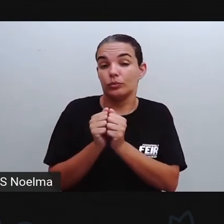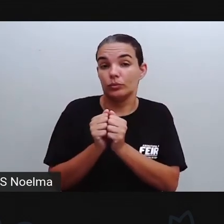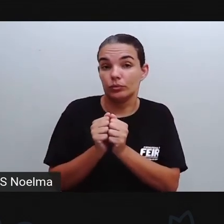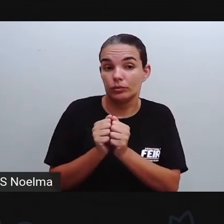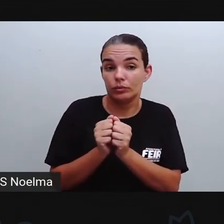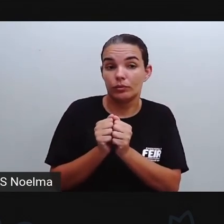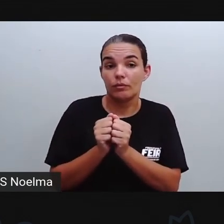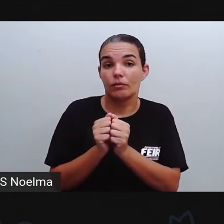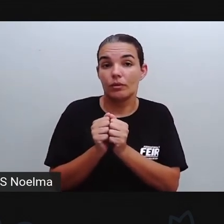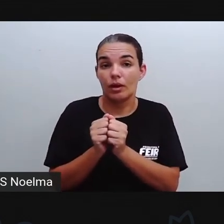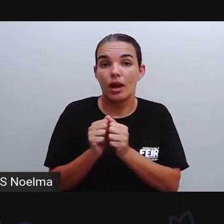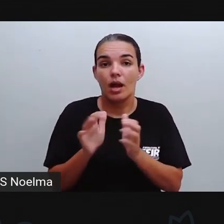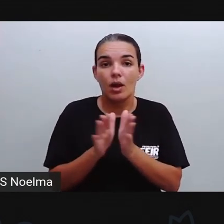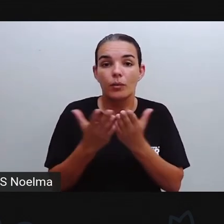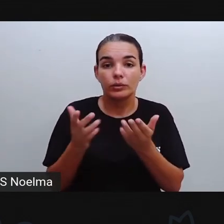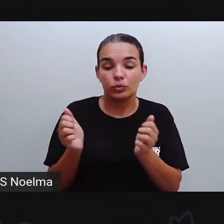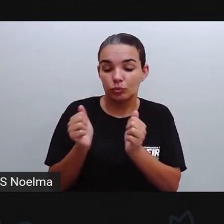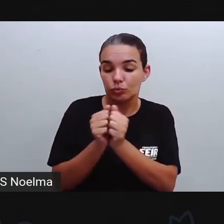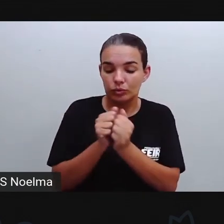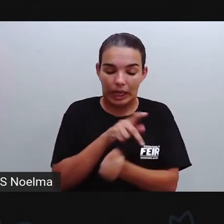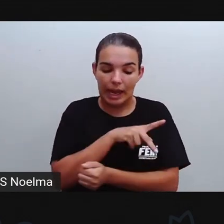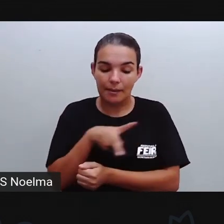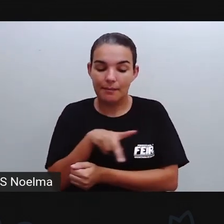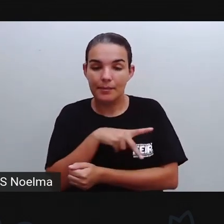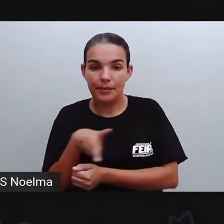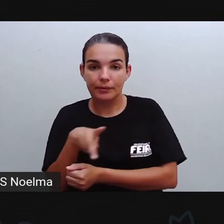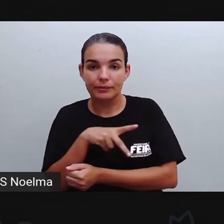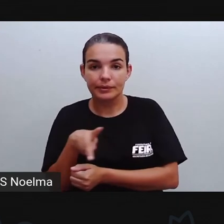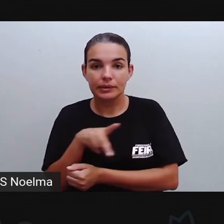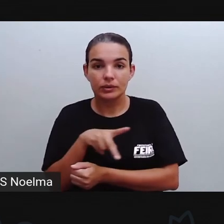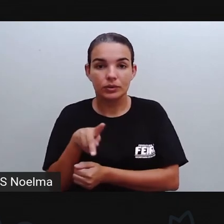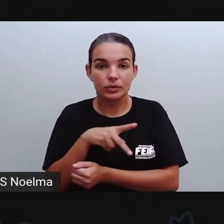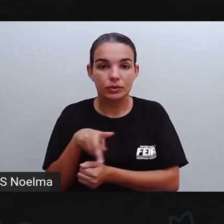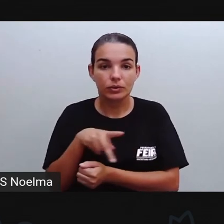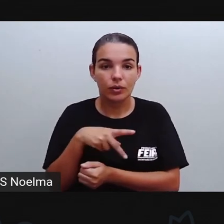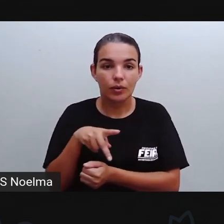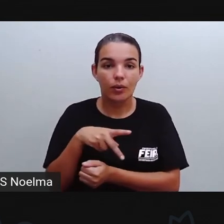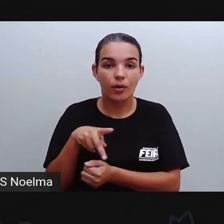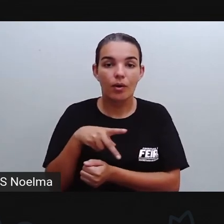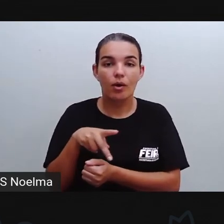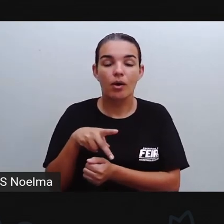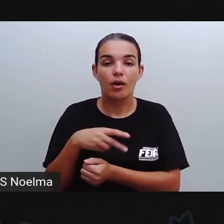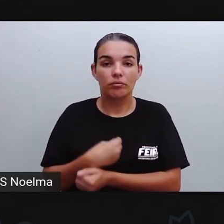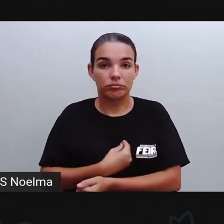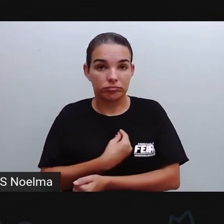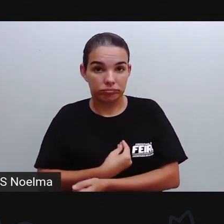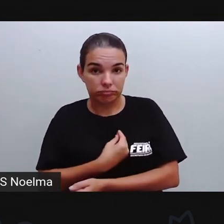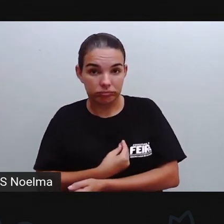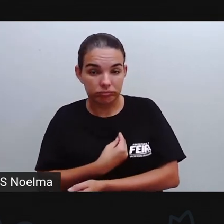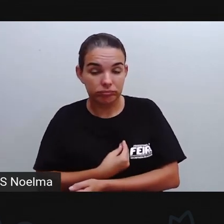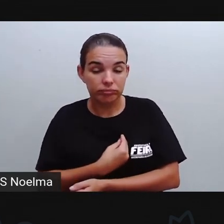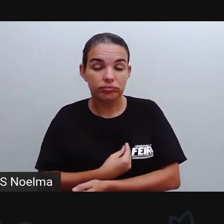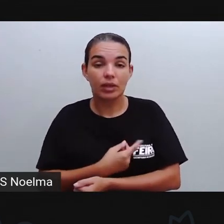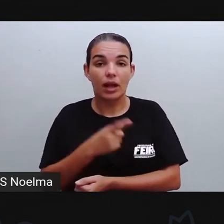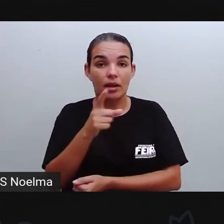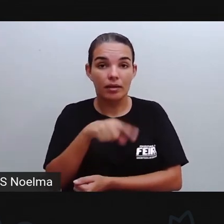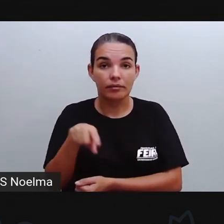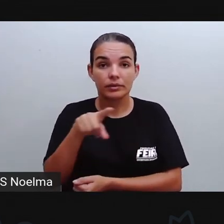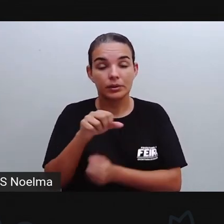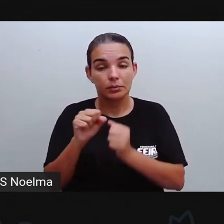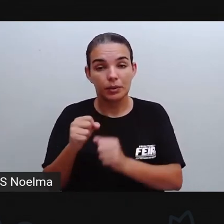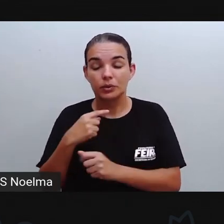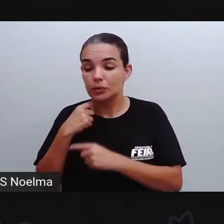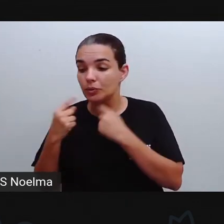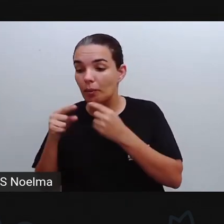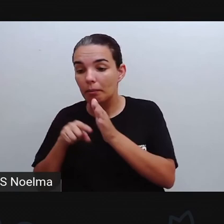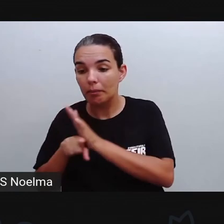Ou na própria atividade ali, né? No local onde vocês tiveram essa dúvida E no momento presencial Vocês